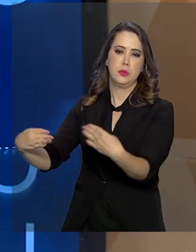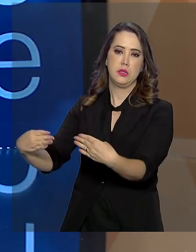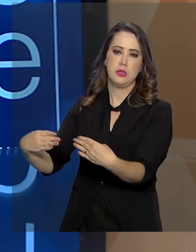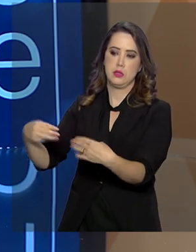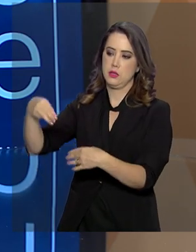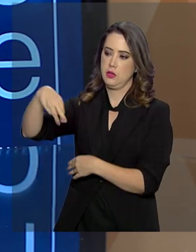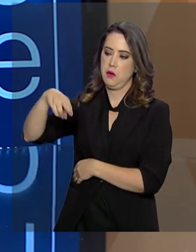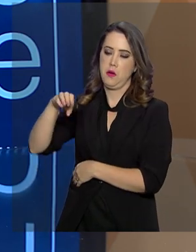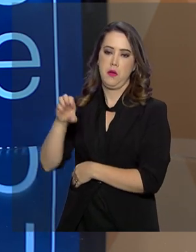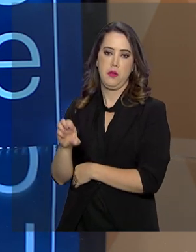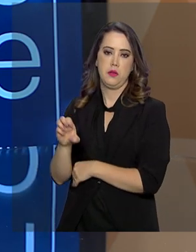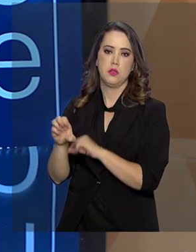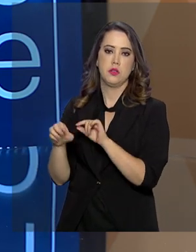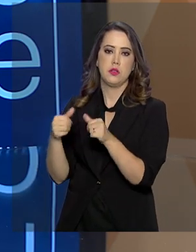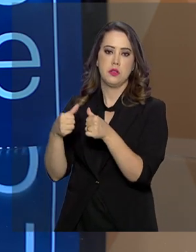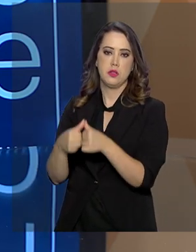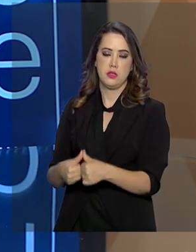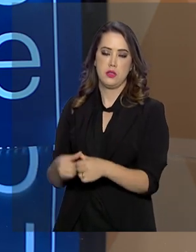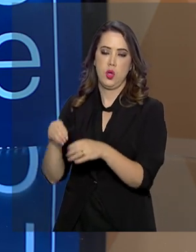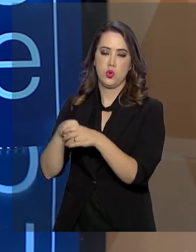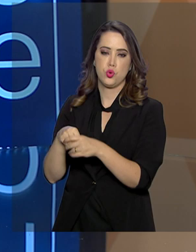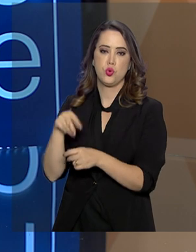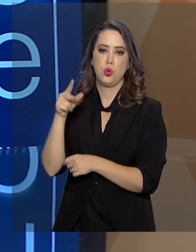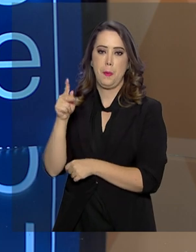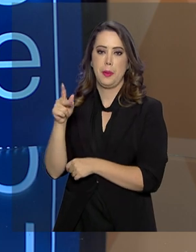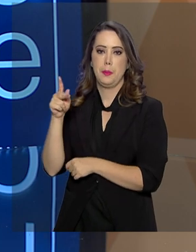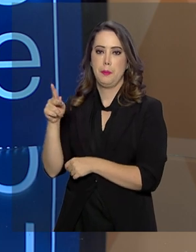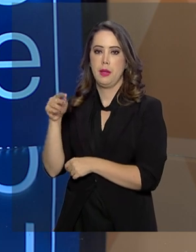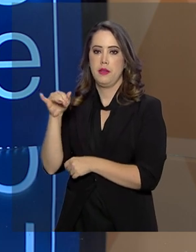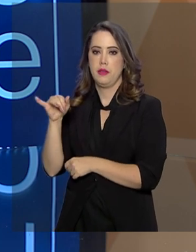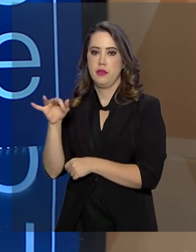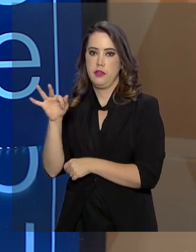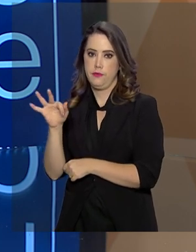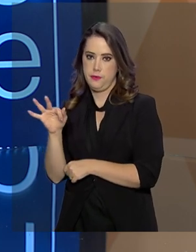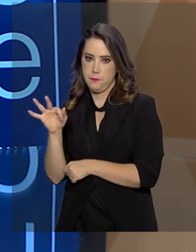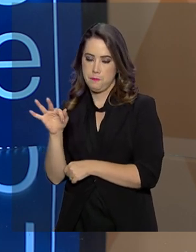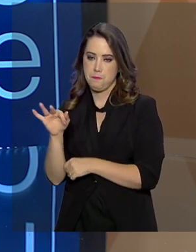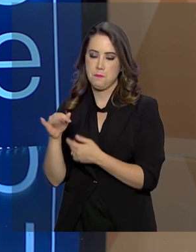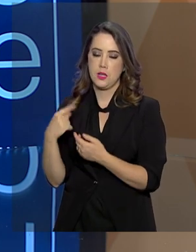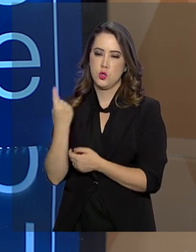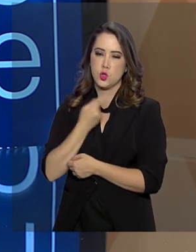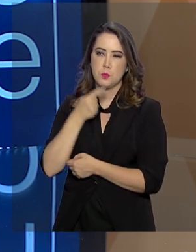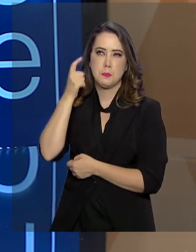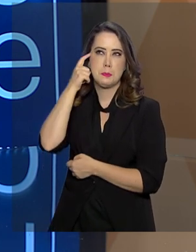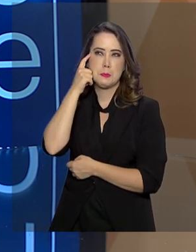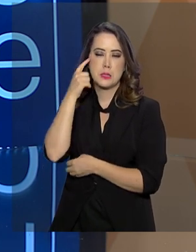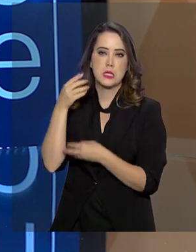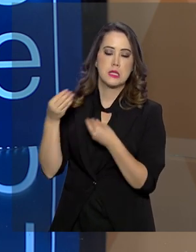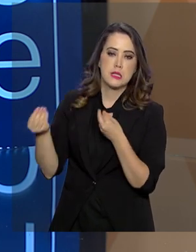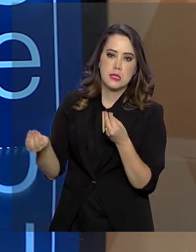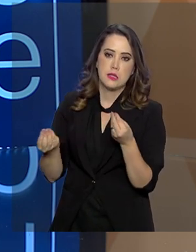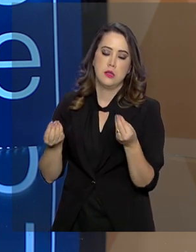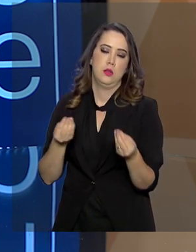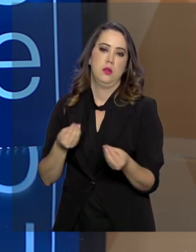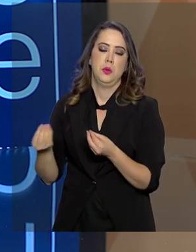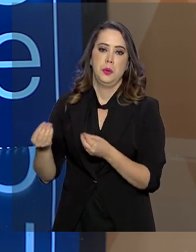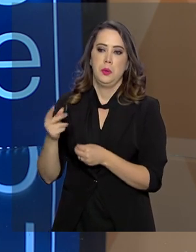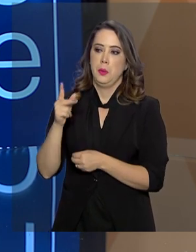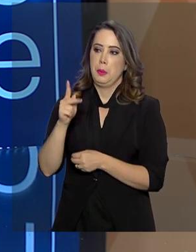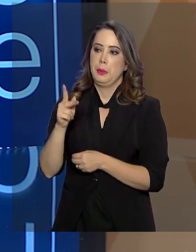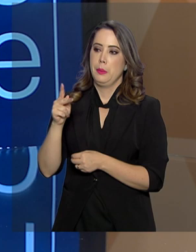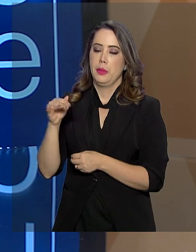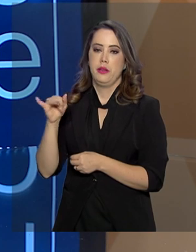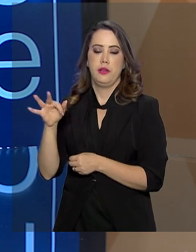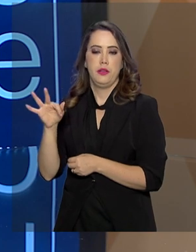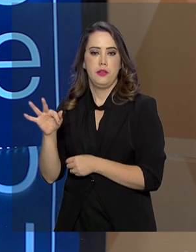está no PPIF. E a gente pode fazer um raciocínio no sentido de que o PPIF